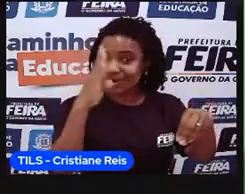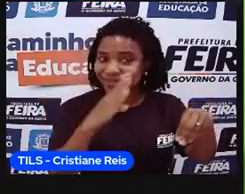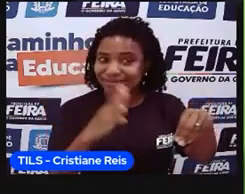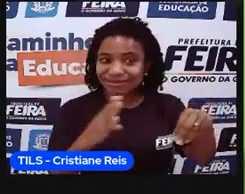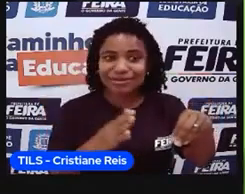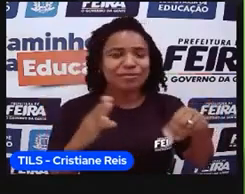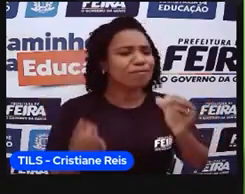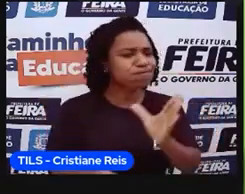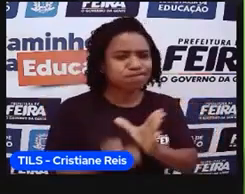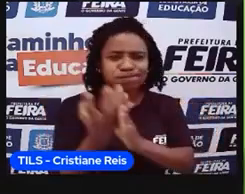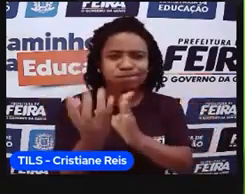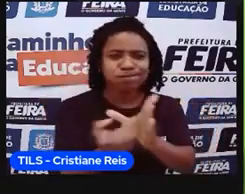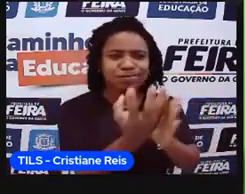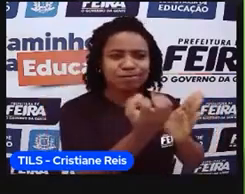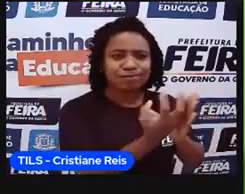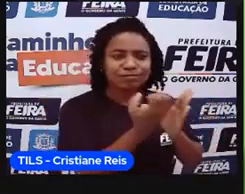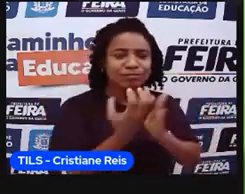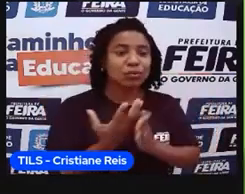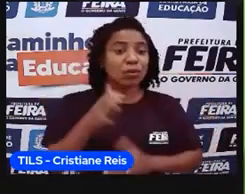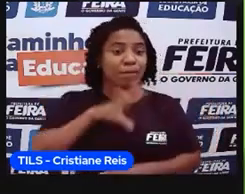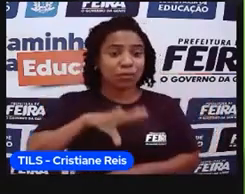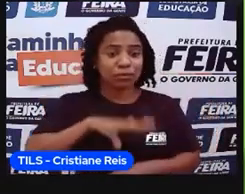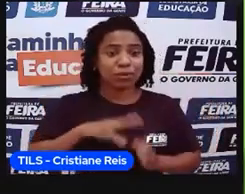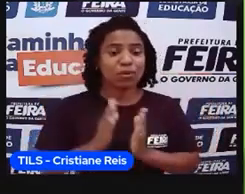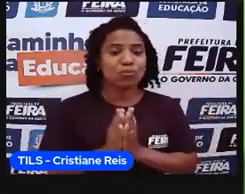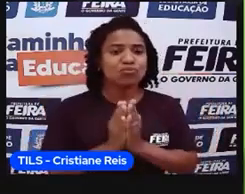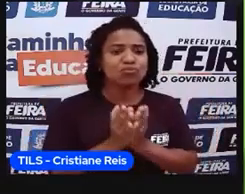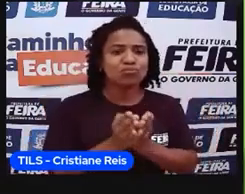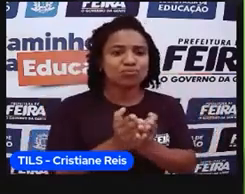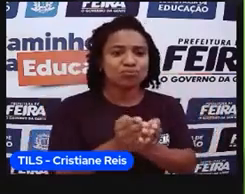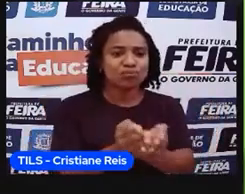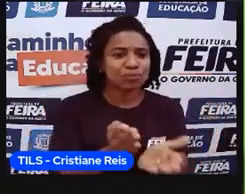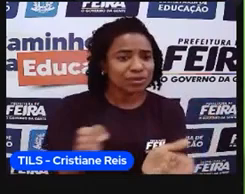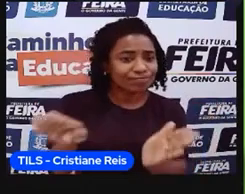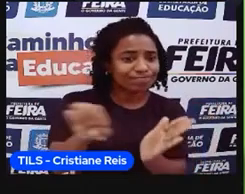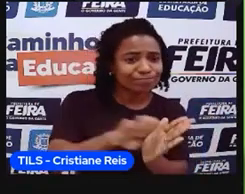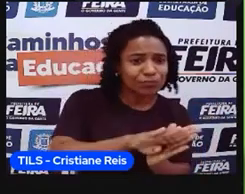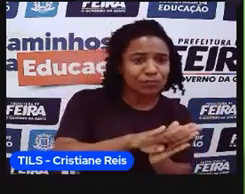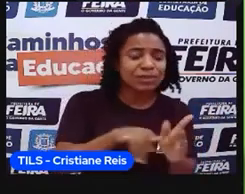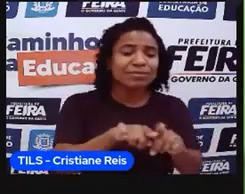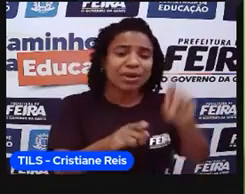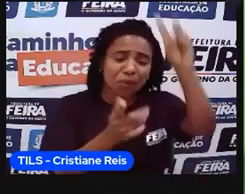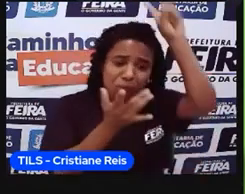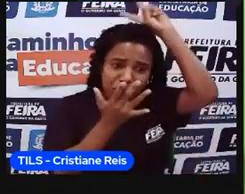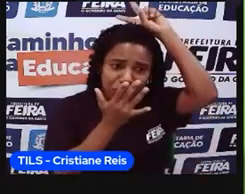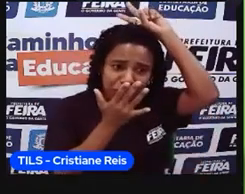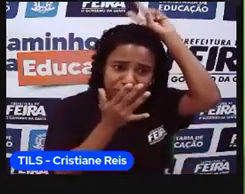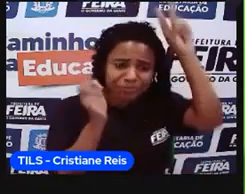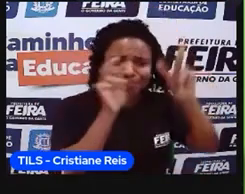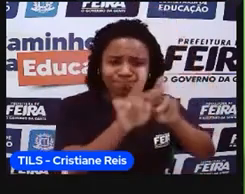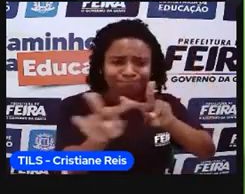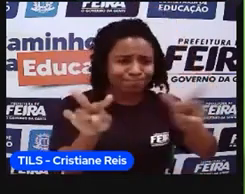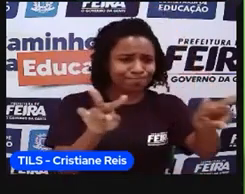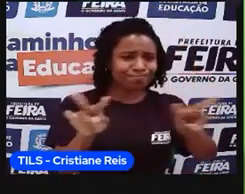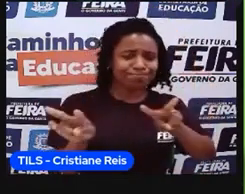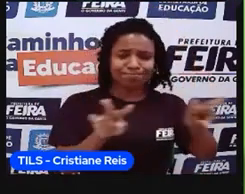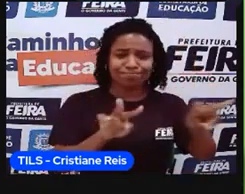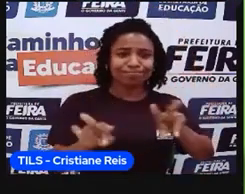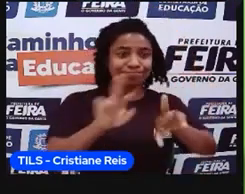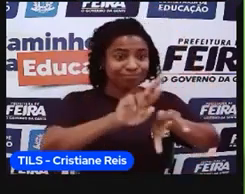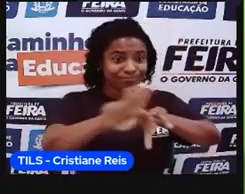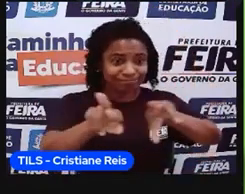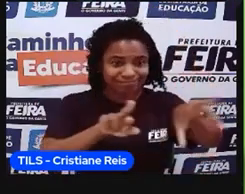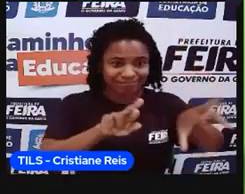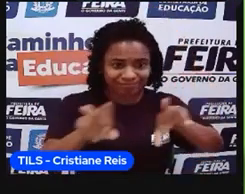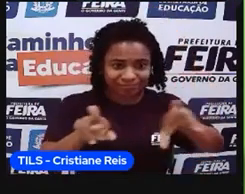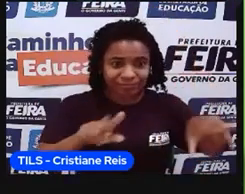A surpresa que os índios tiveram em encontrar essas pessoas, né? Tão diferentes. A exploração do nosso território de modo geral. E hoje nós